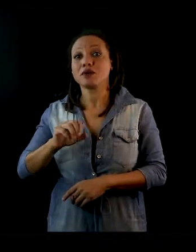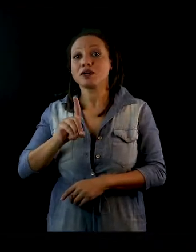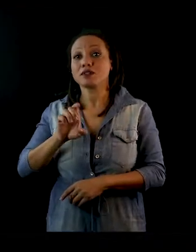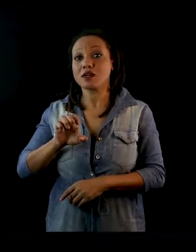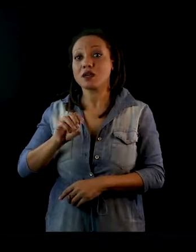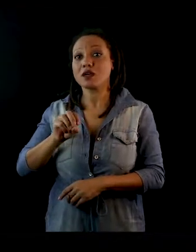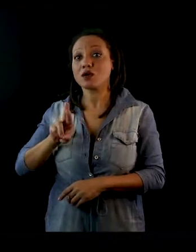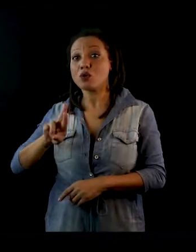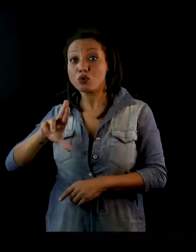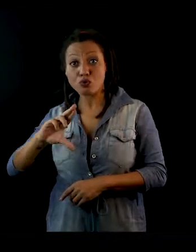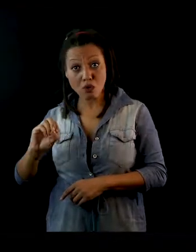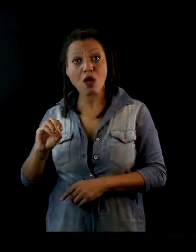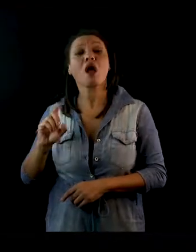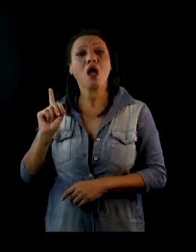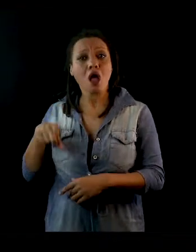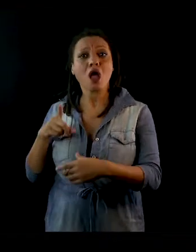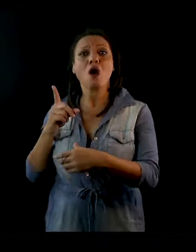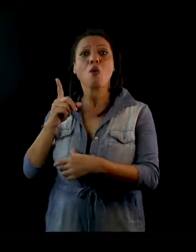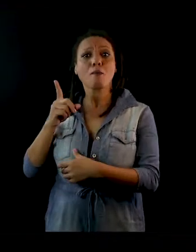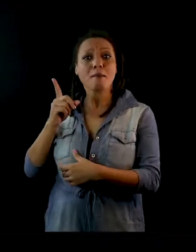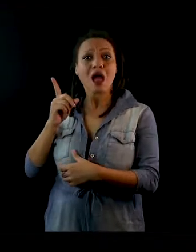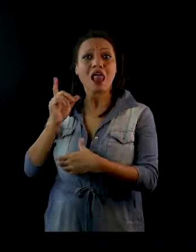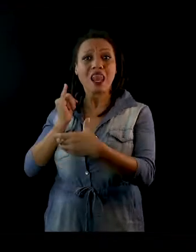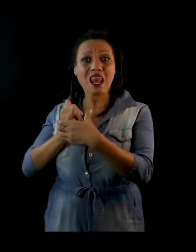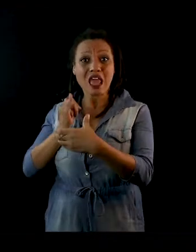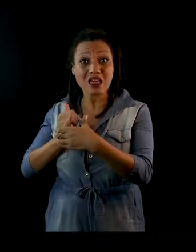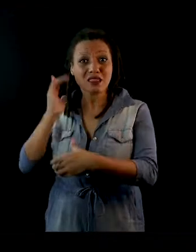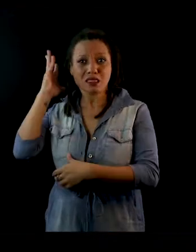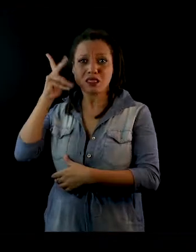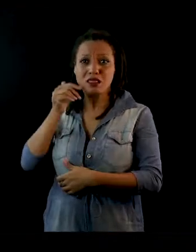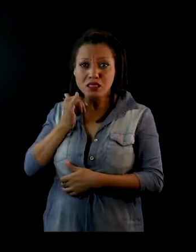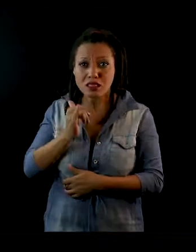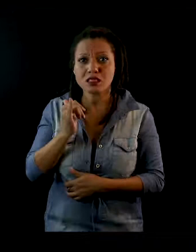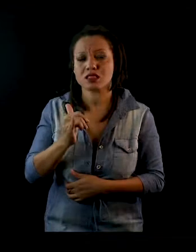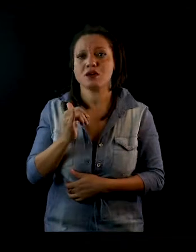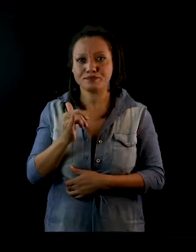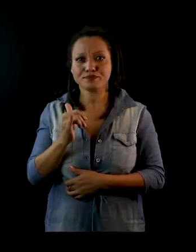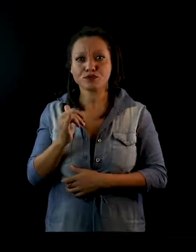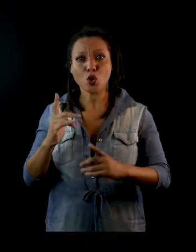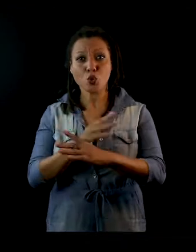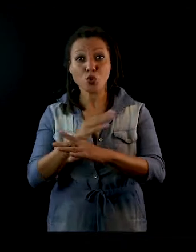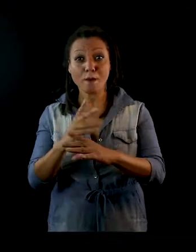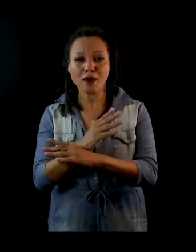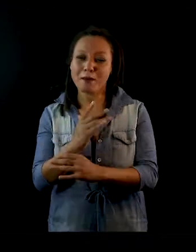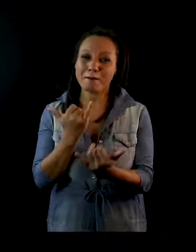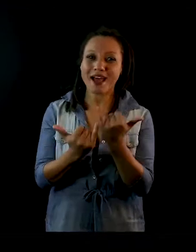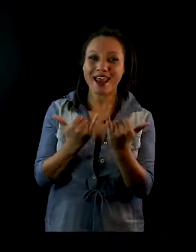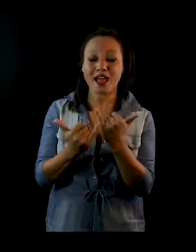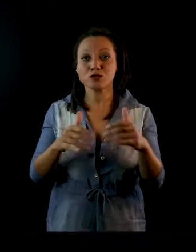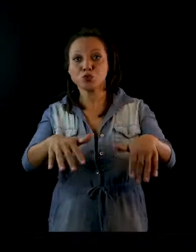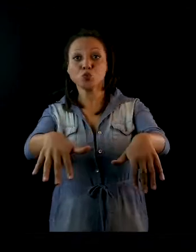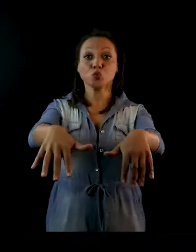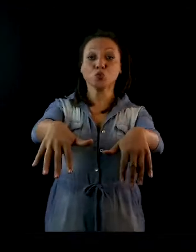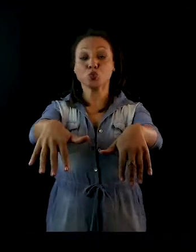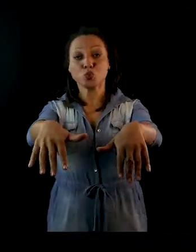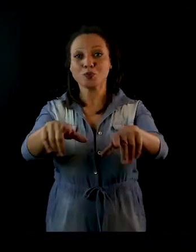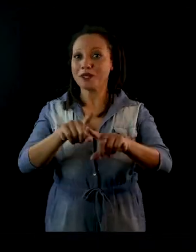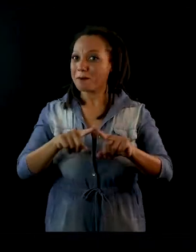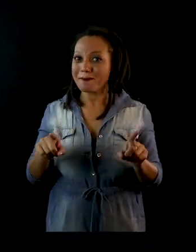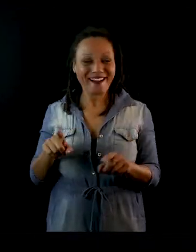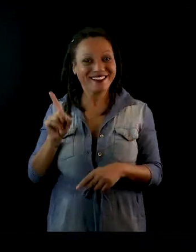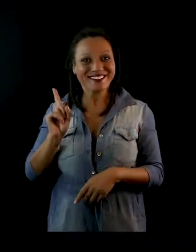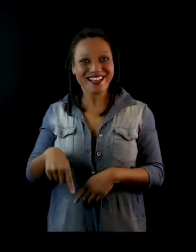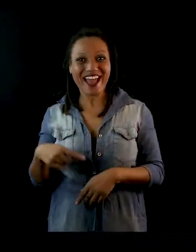urbana do Recife, que não tem lugar nenhum. Ele se assemelha com um zumbi, mas ele não tem lugar nenhum. Ele é só da gente. A comadre